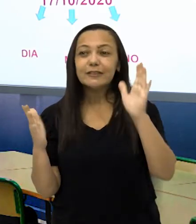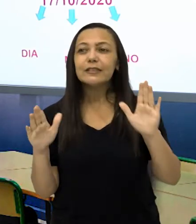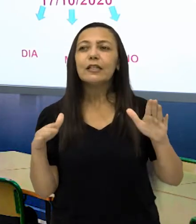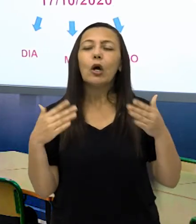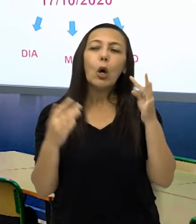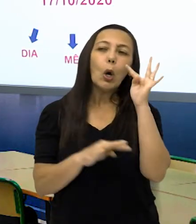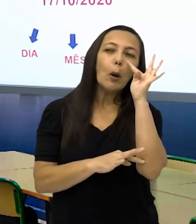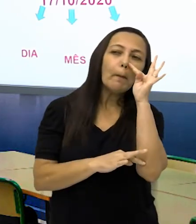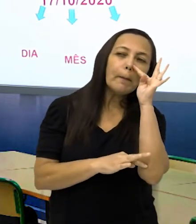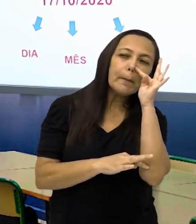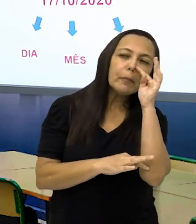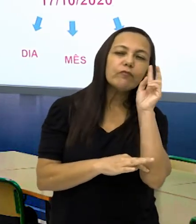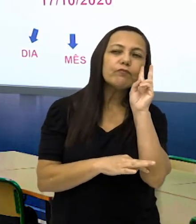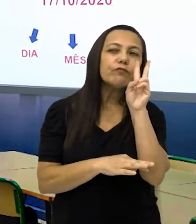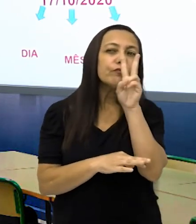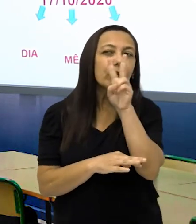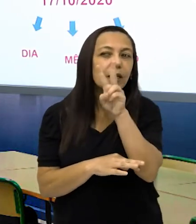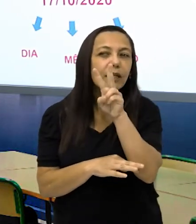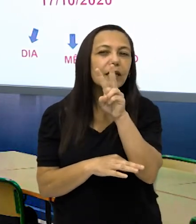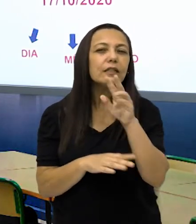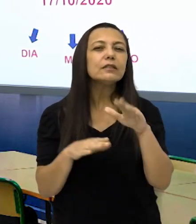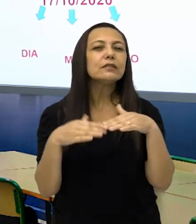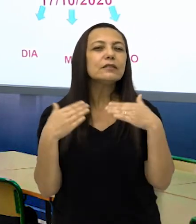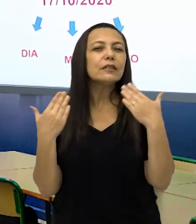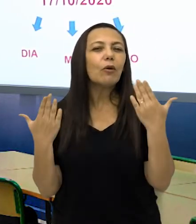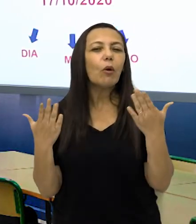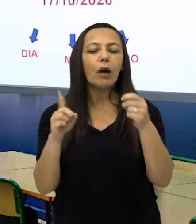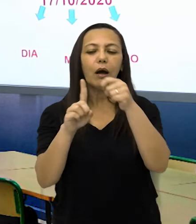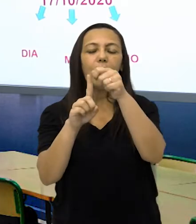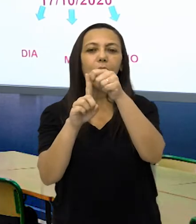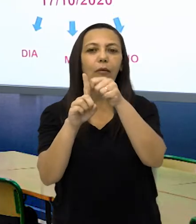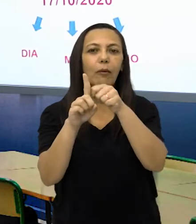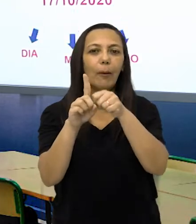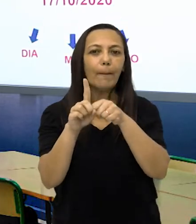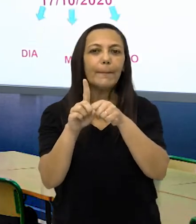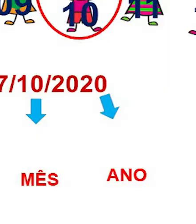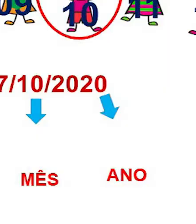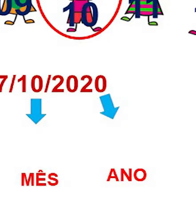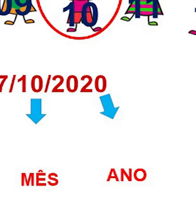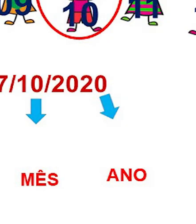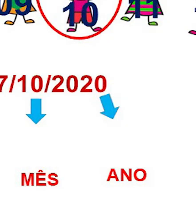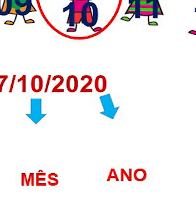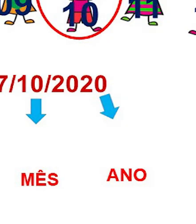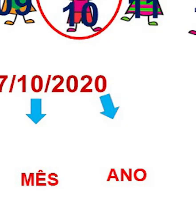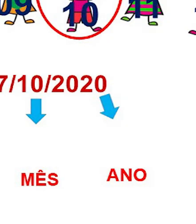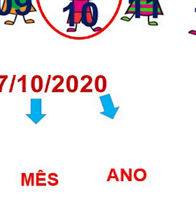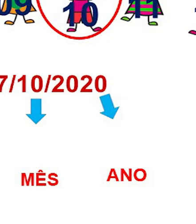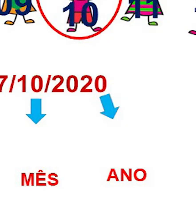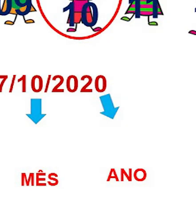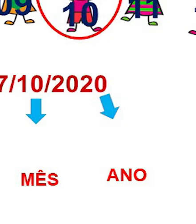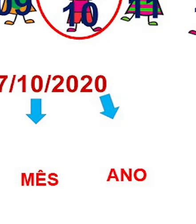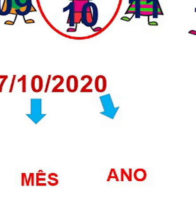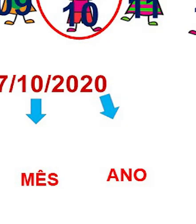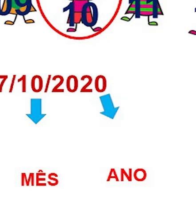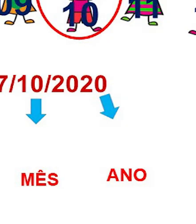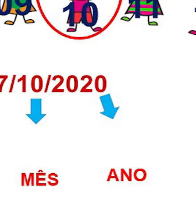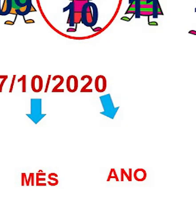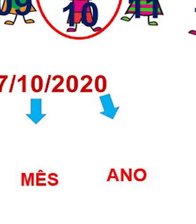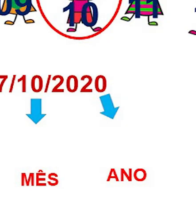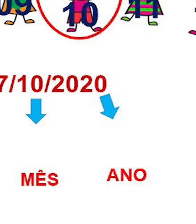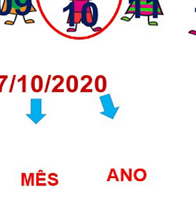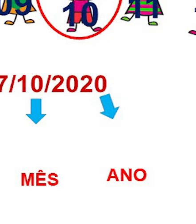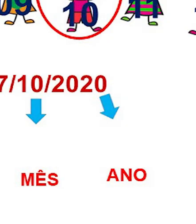olhando aqui os meses do ano, qual mês que é o mês de 10? E aí, encontraram?